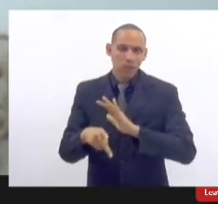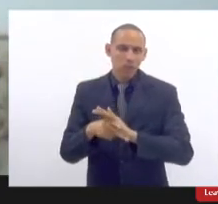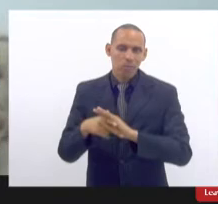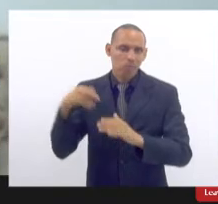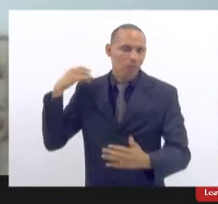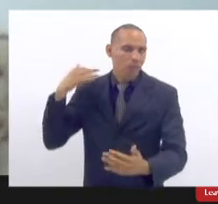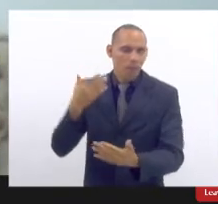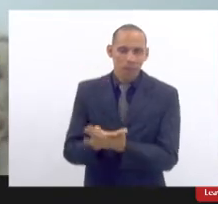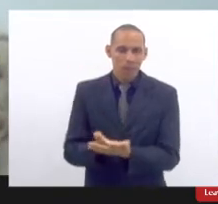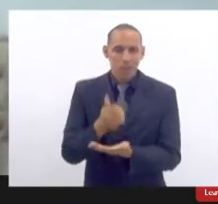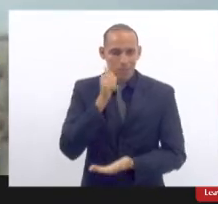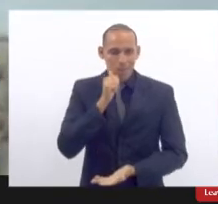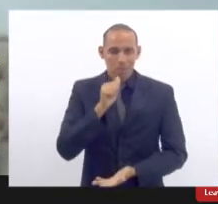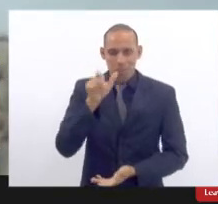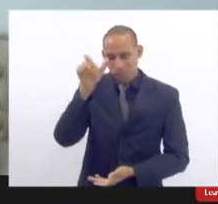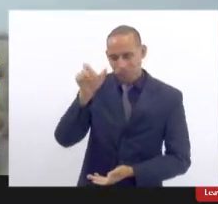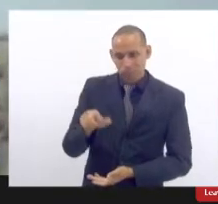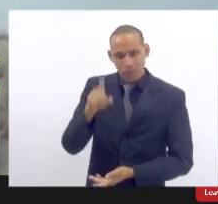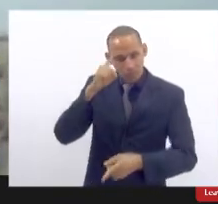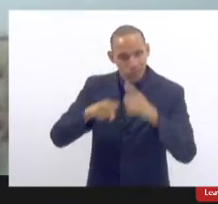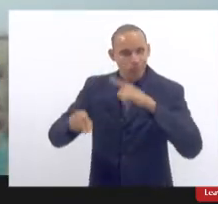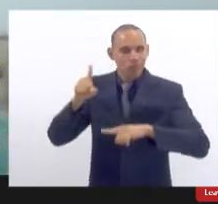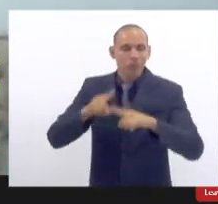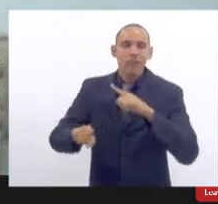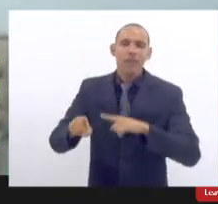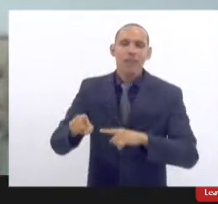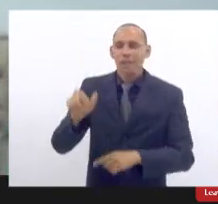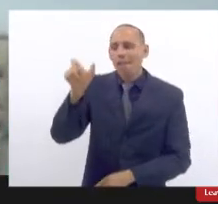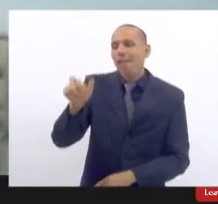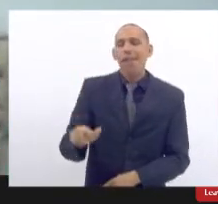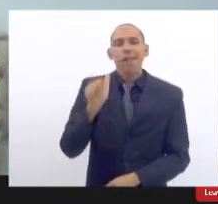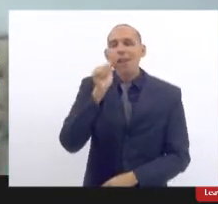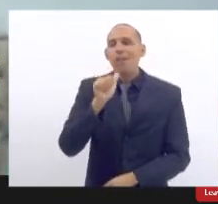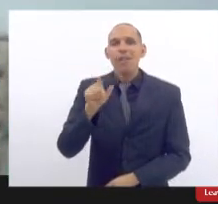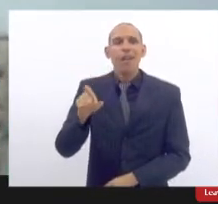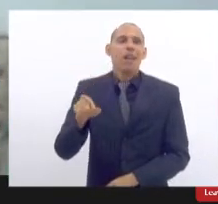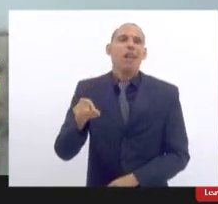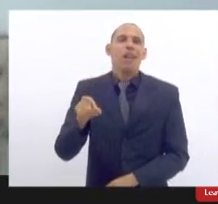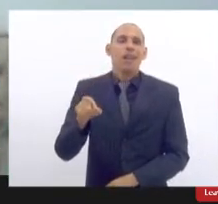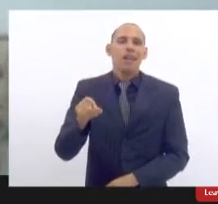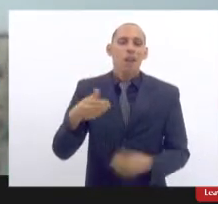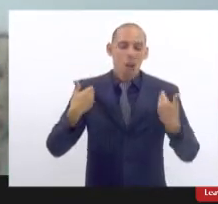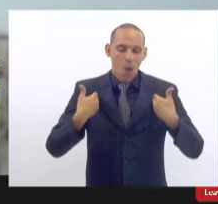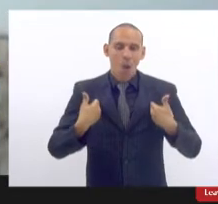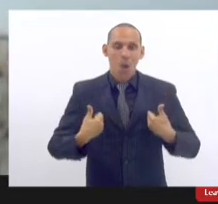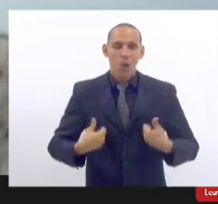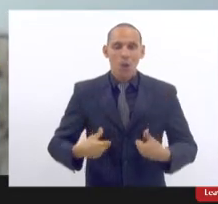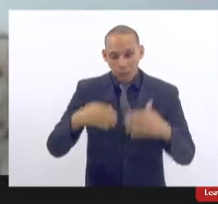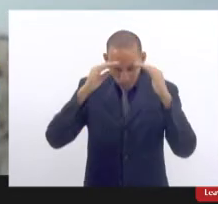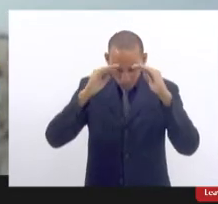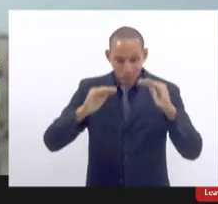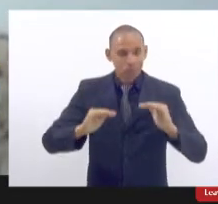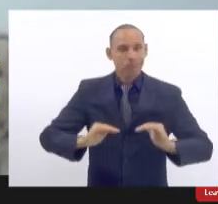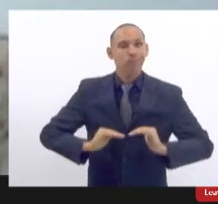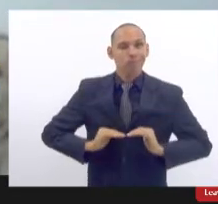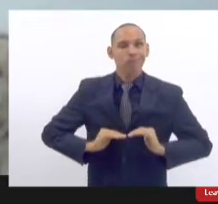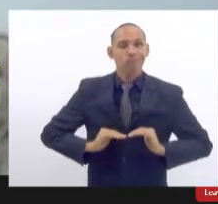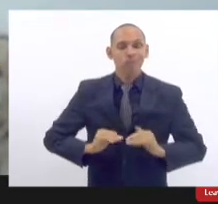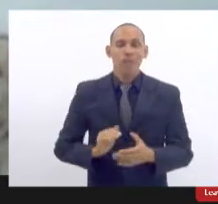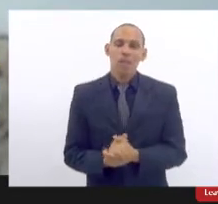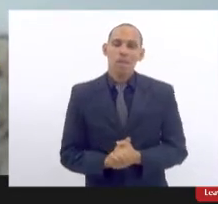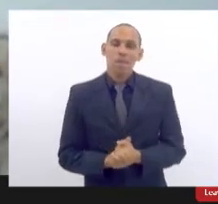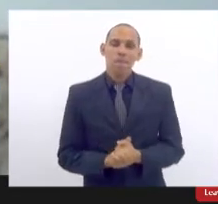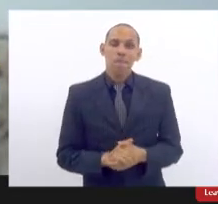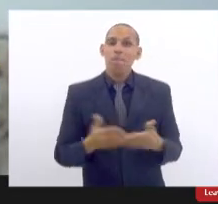na mulher ali, enfim, que acaba sendo refém do próprio corpo, acho que a gente dá um passo importante.